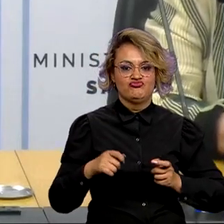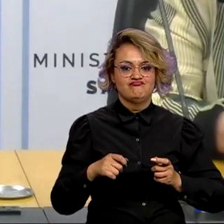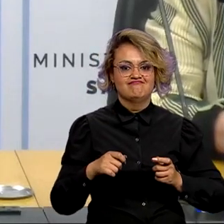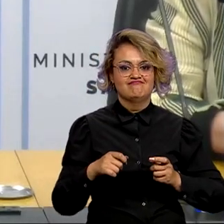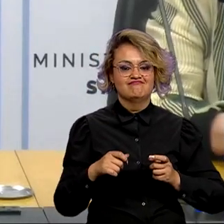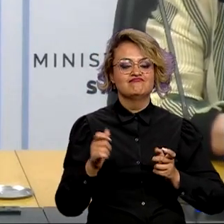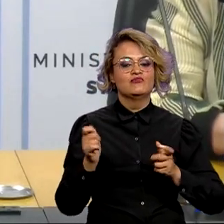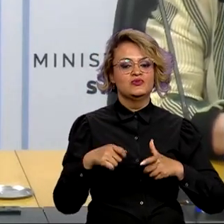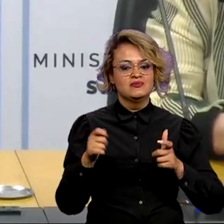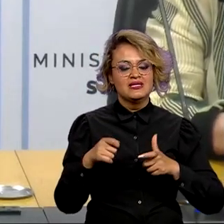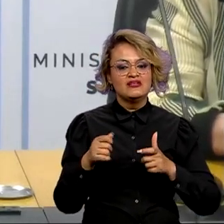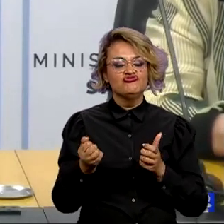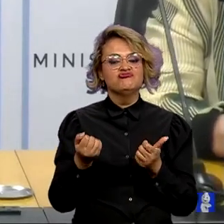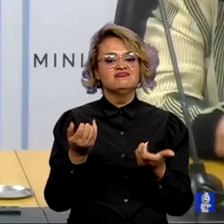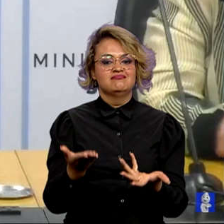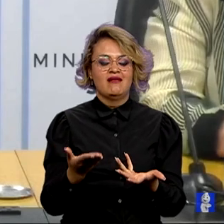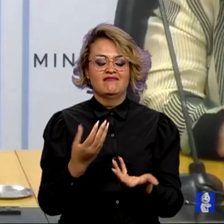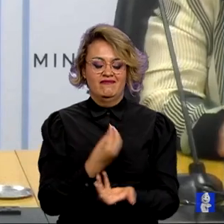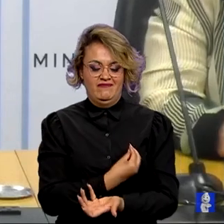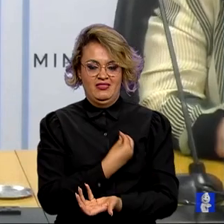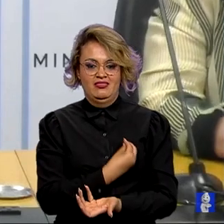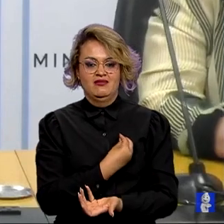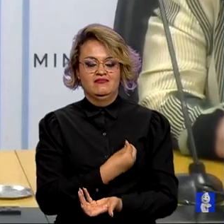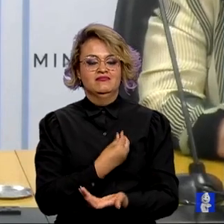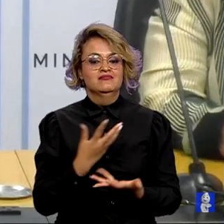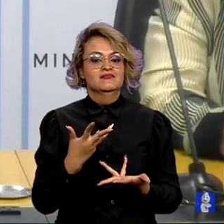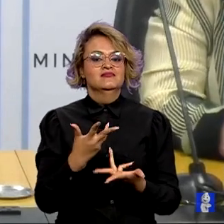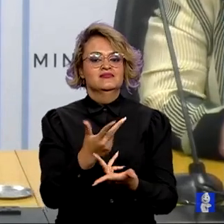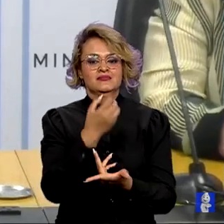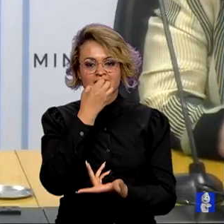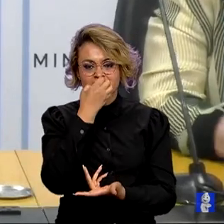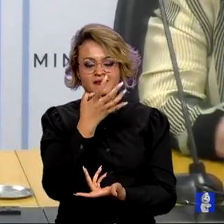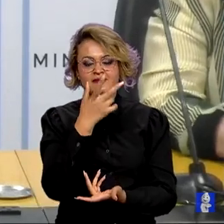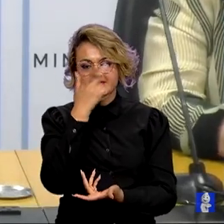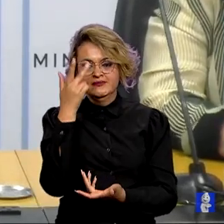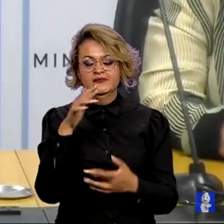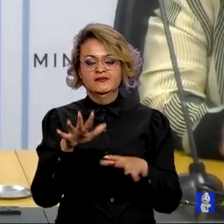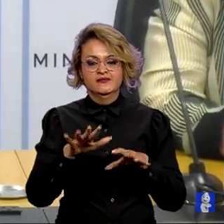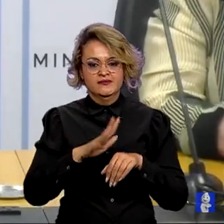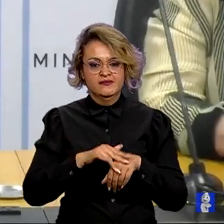de dar vida e qualidade de vida. Então, isso não tem preço.